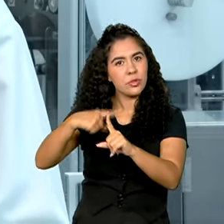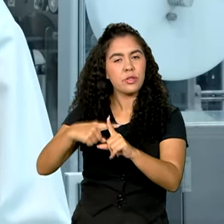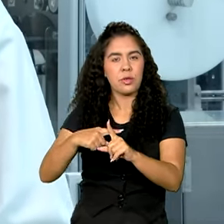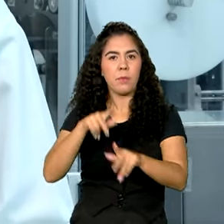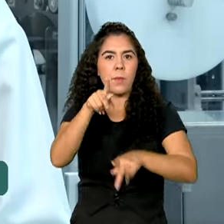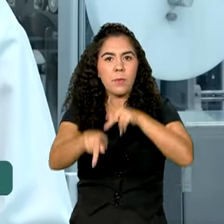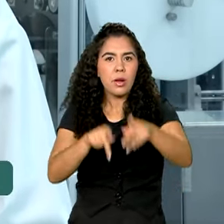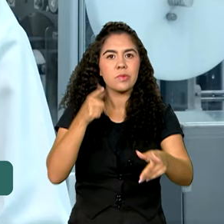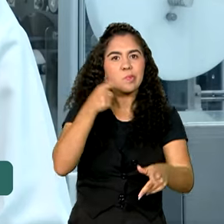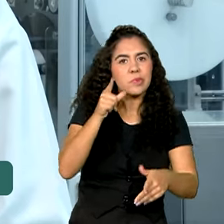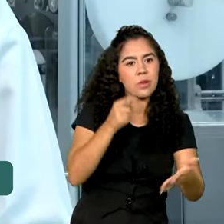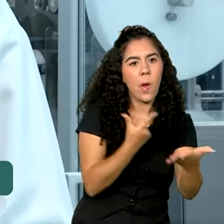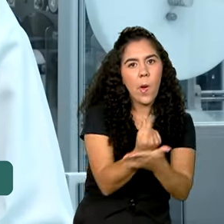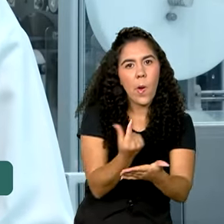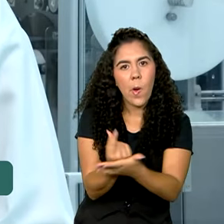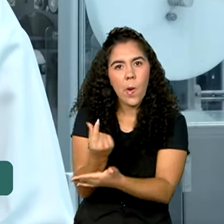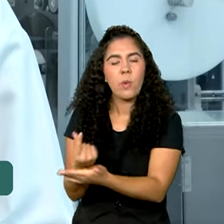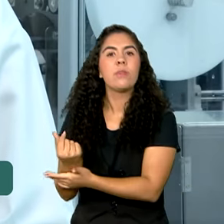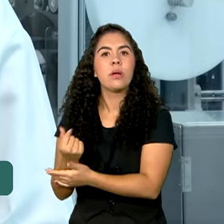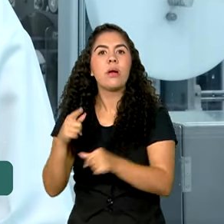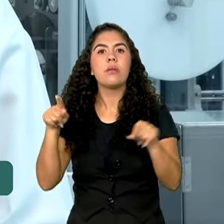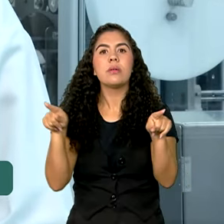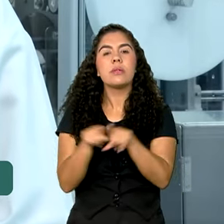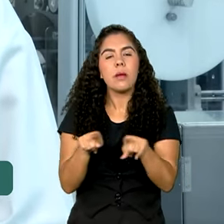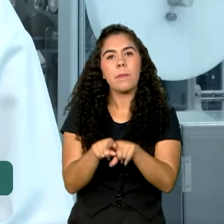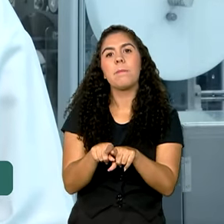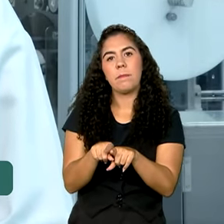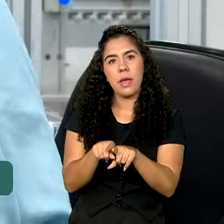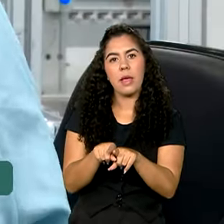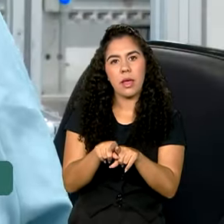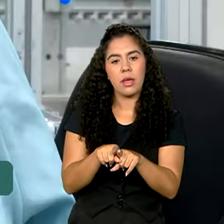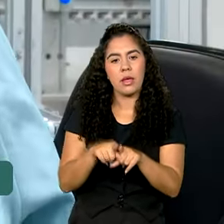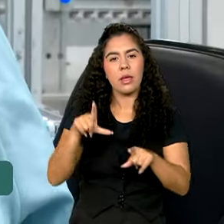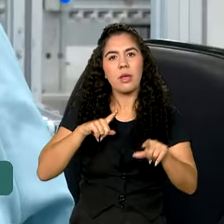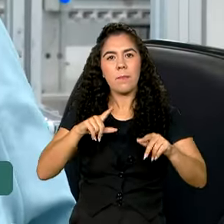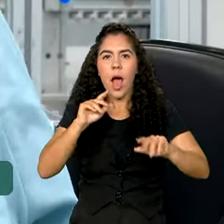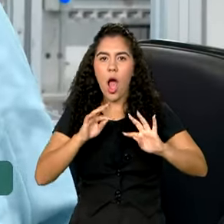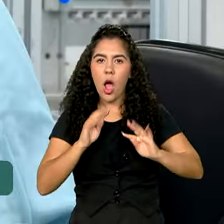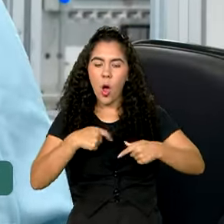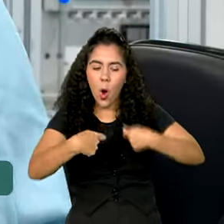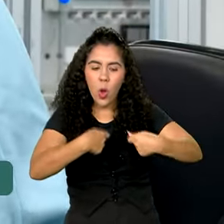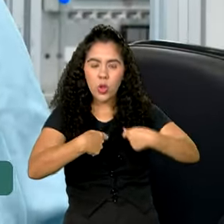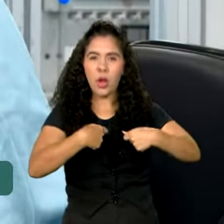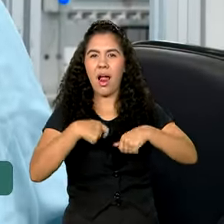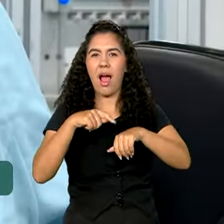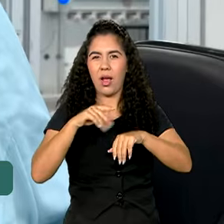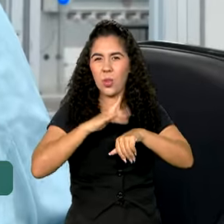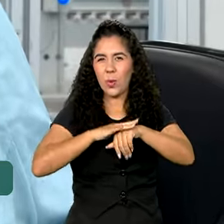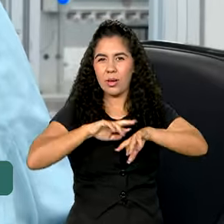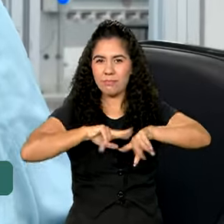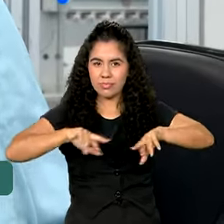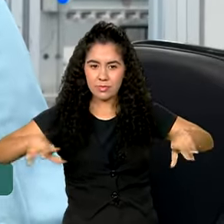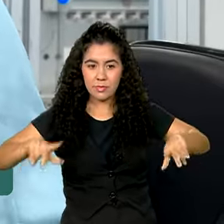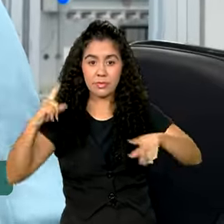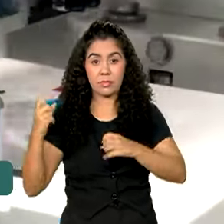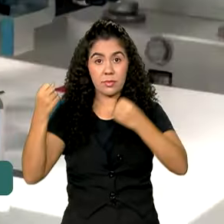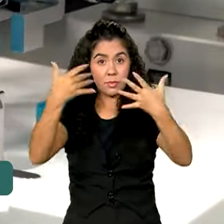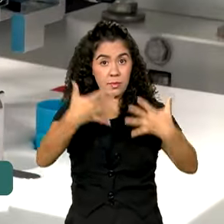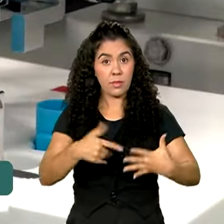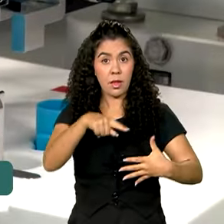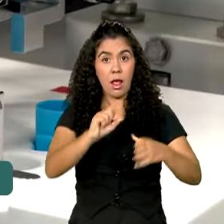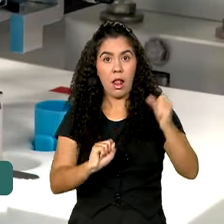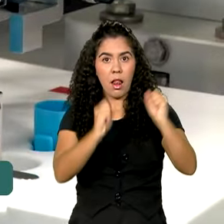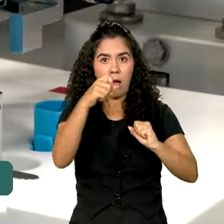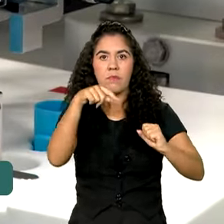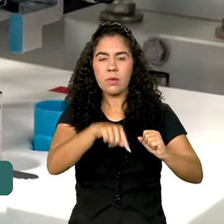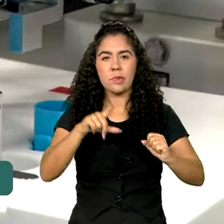e também esse controle desse tipo de doença. A fábrica é a primeira do segmento no país e integra as